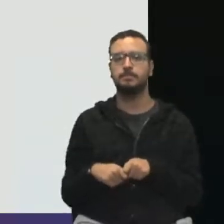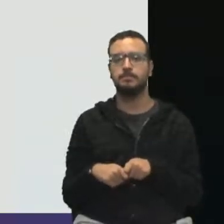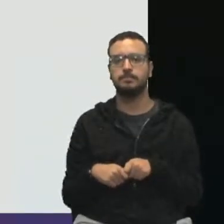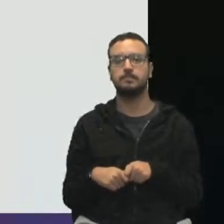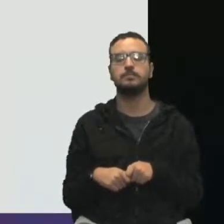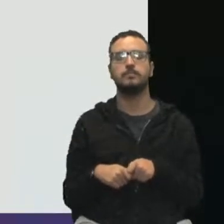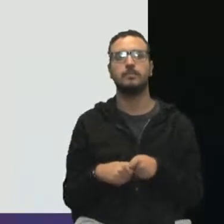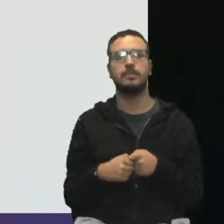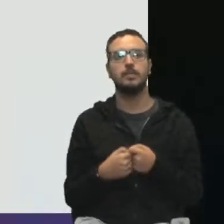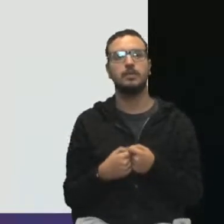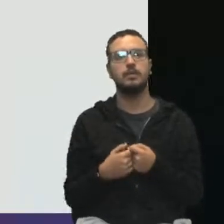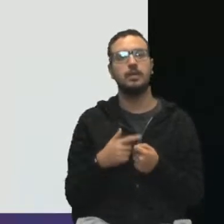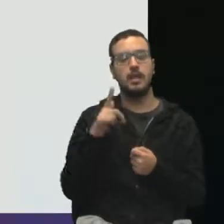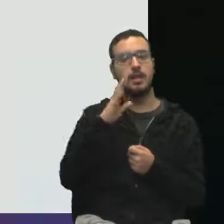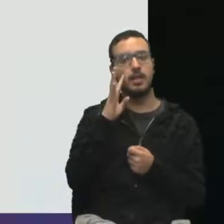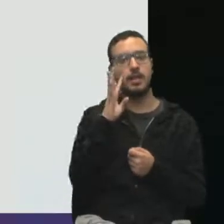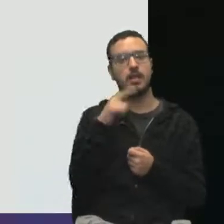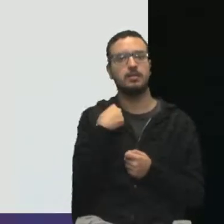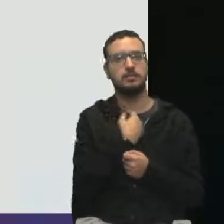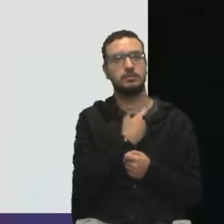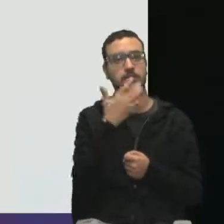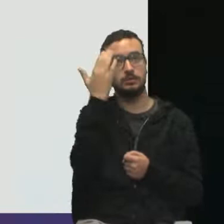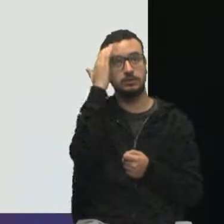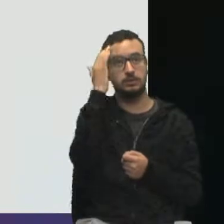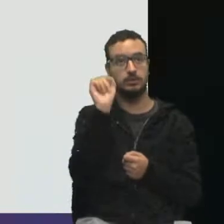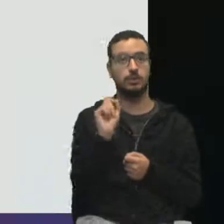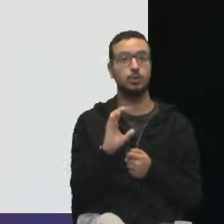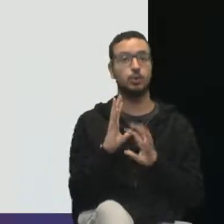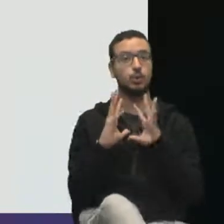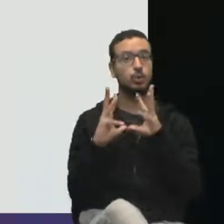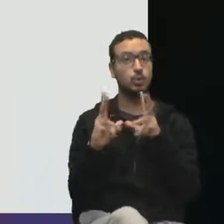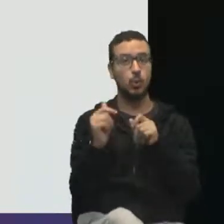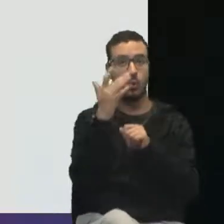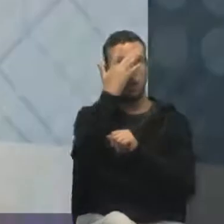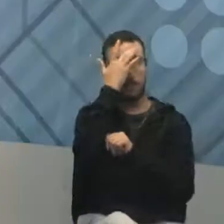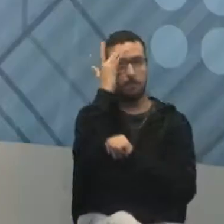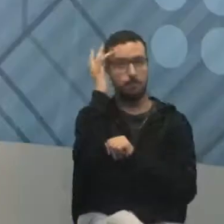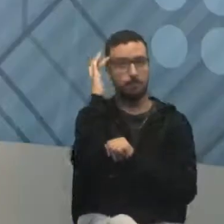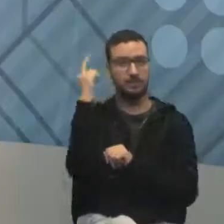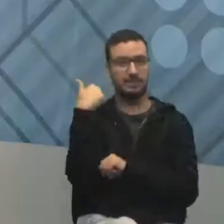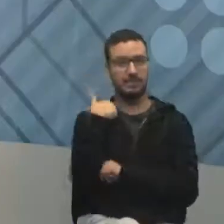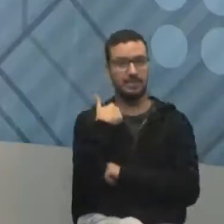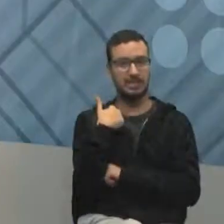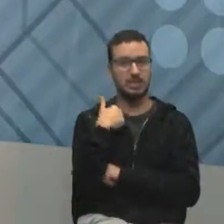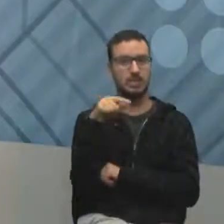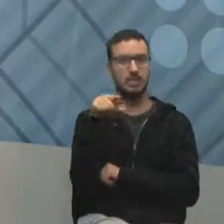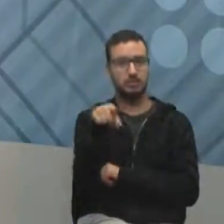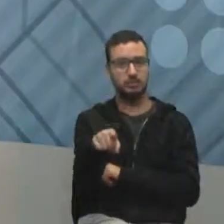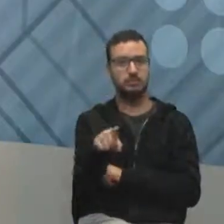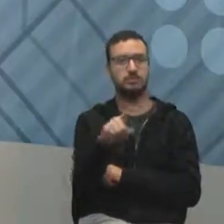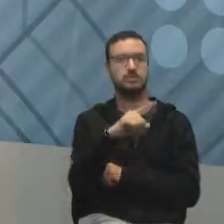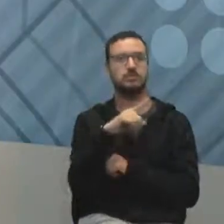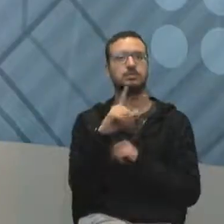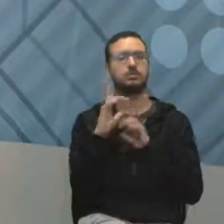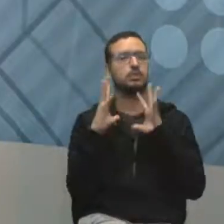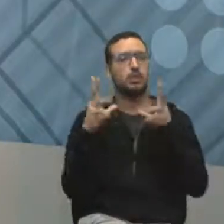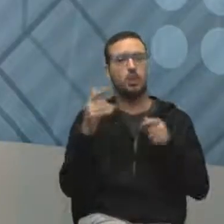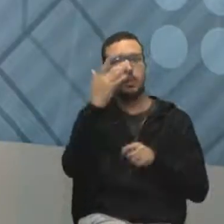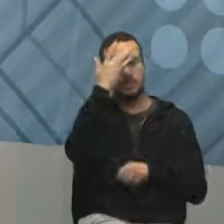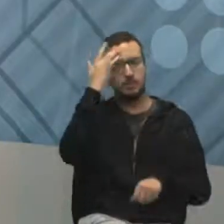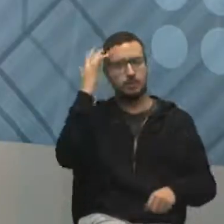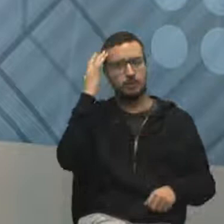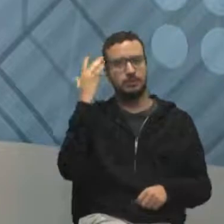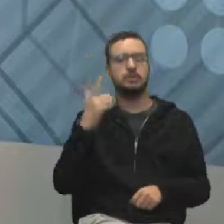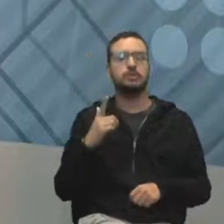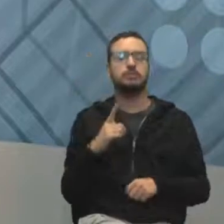O bacana, o que a gente tem que entender, é que todo mundo, eu, você, o João, a Maria, o José, todo mundo,